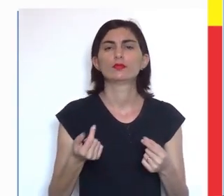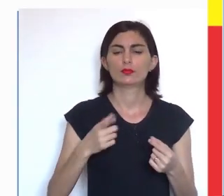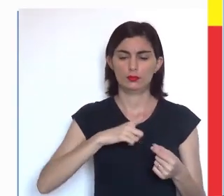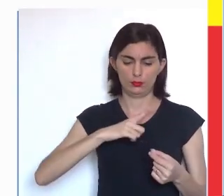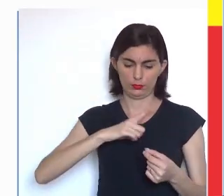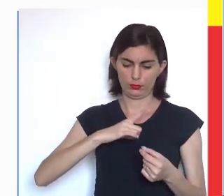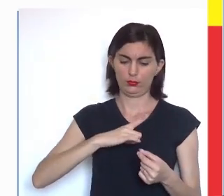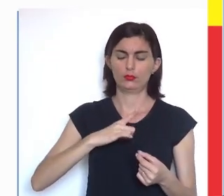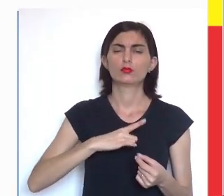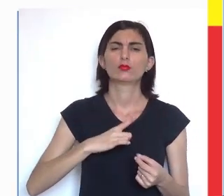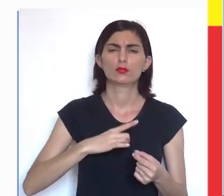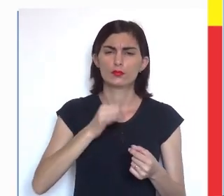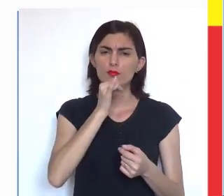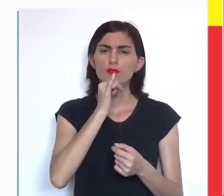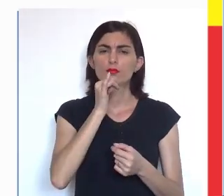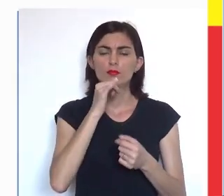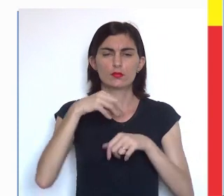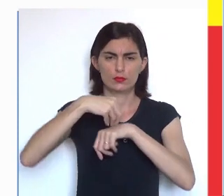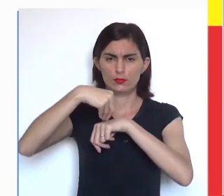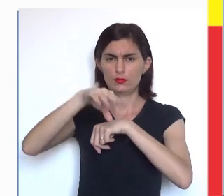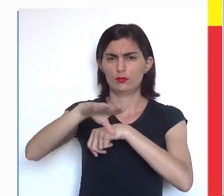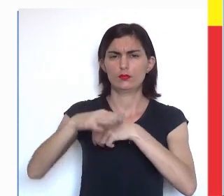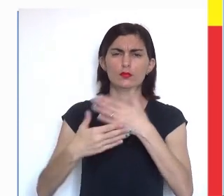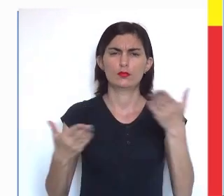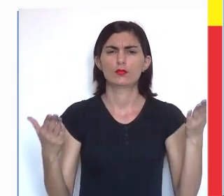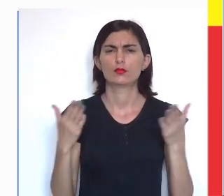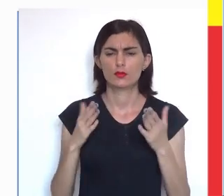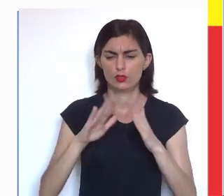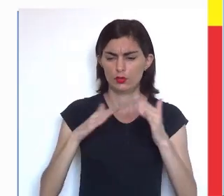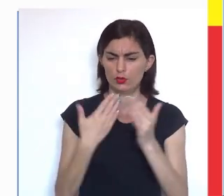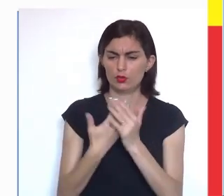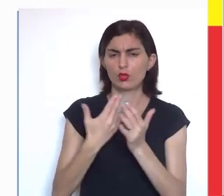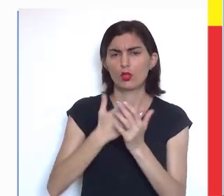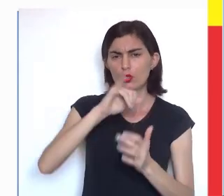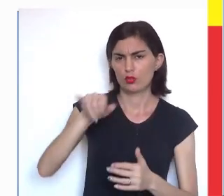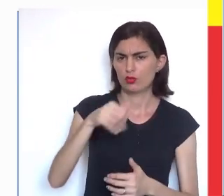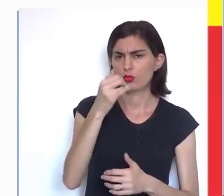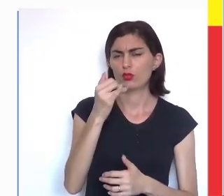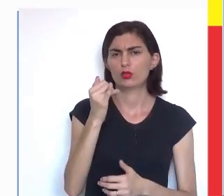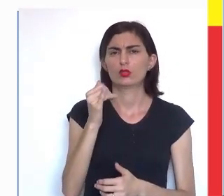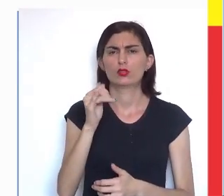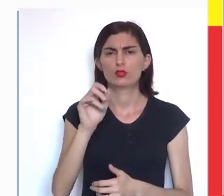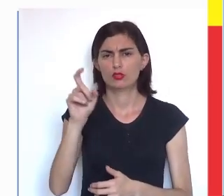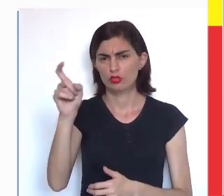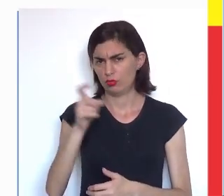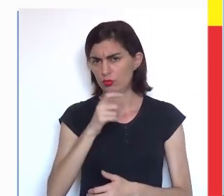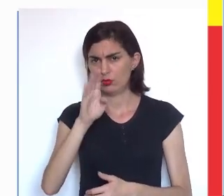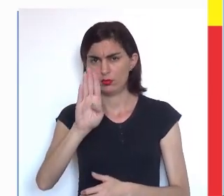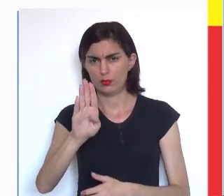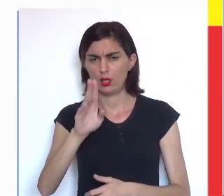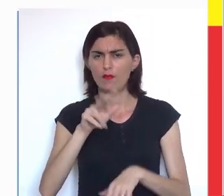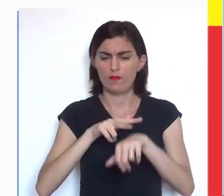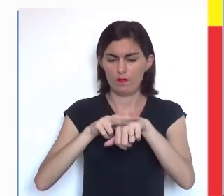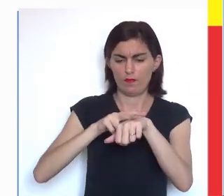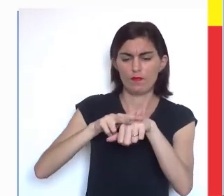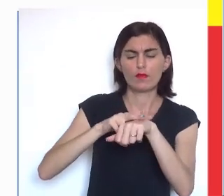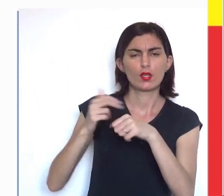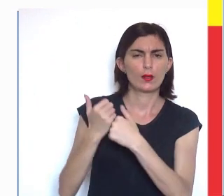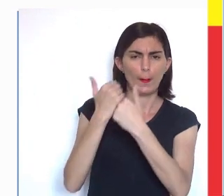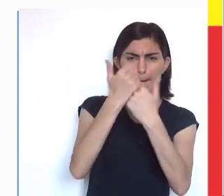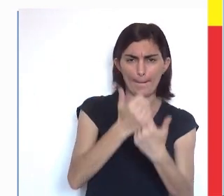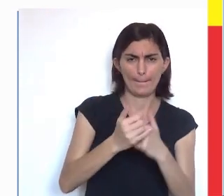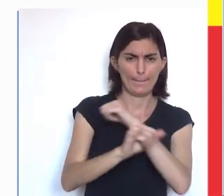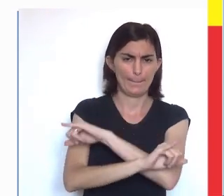onde temos esse exemplo aqui, da escola JXB, onde a parte de verde